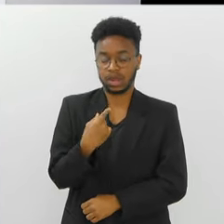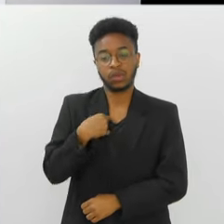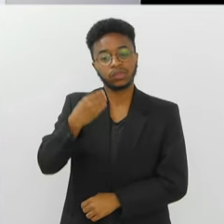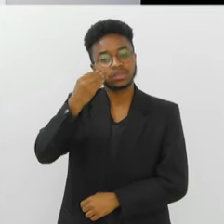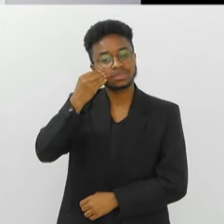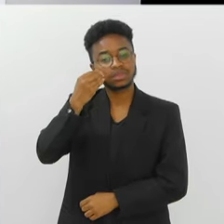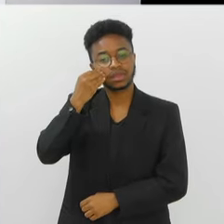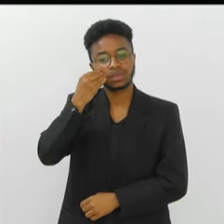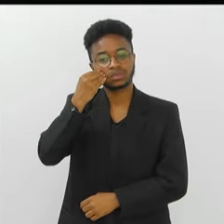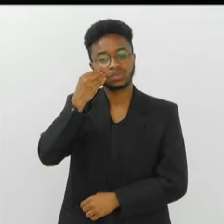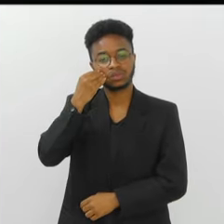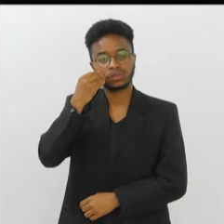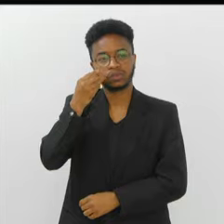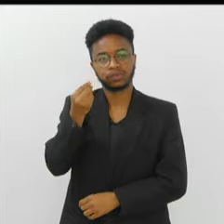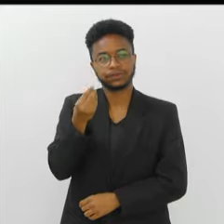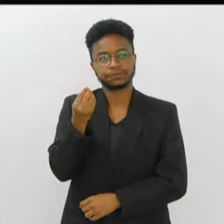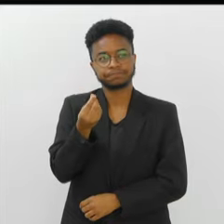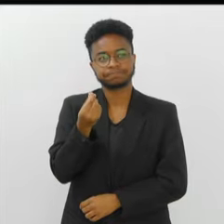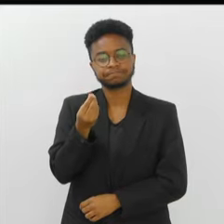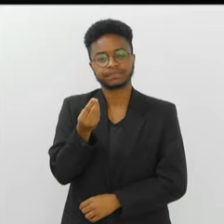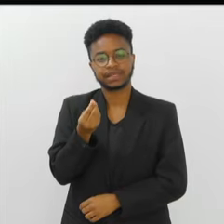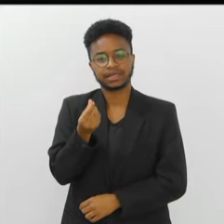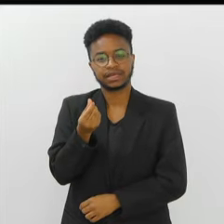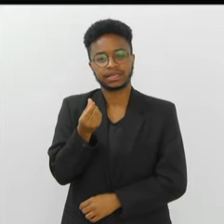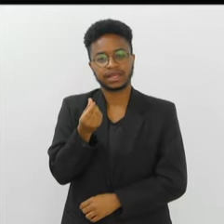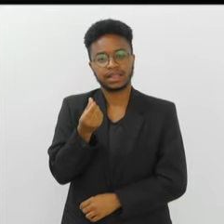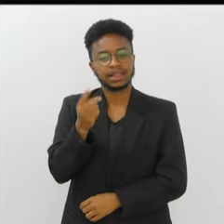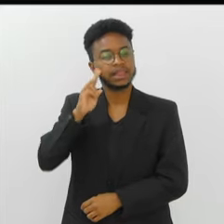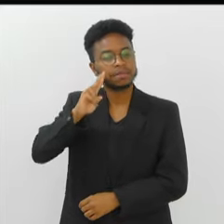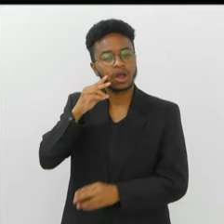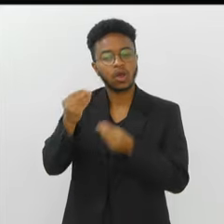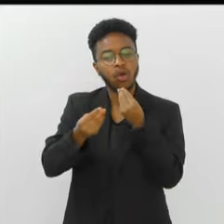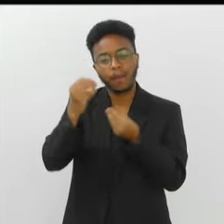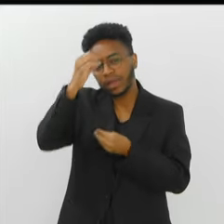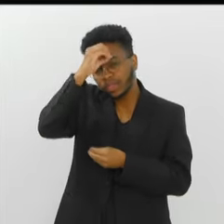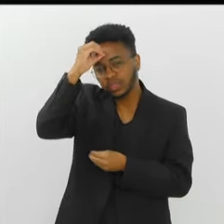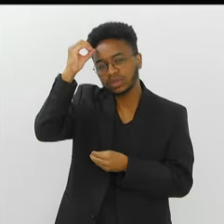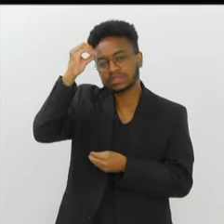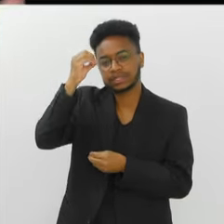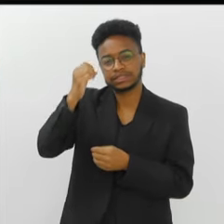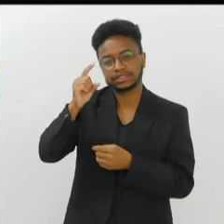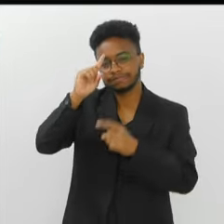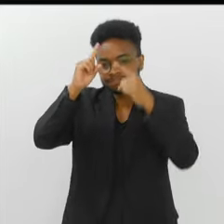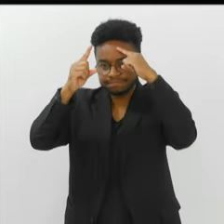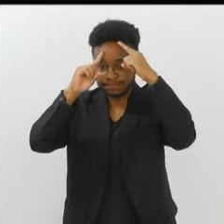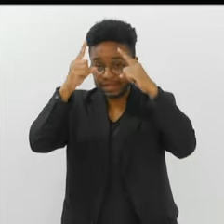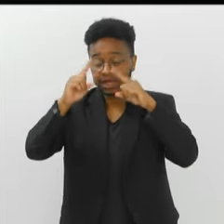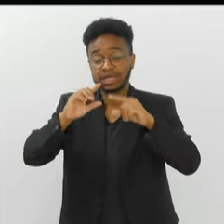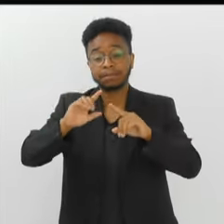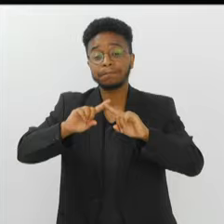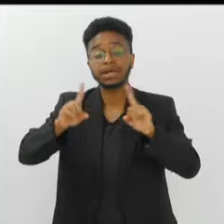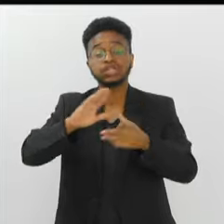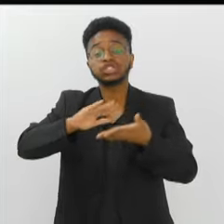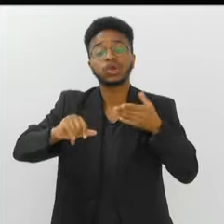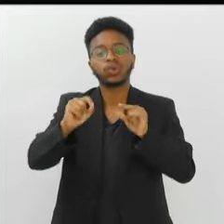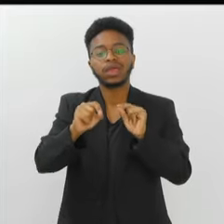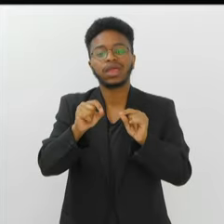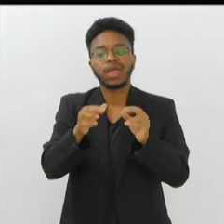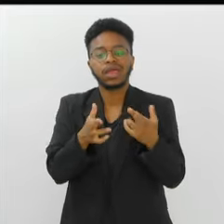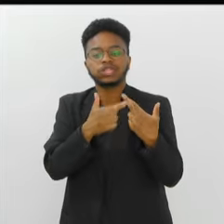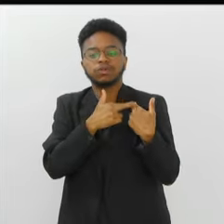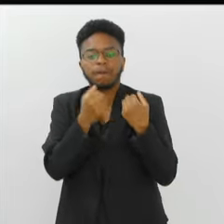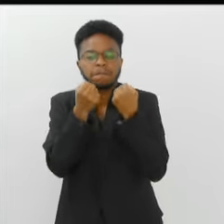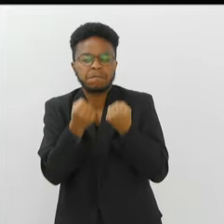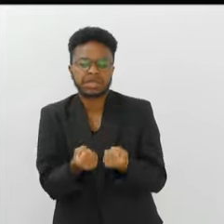eu tento resgatar essa certa inocência criativa e tirar esse peso